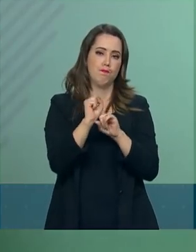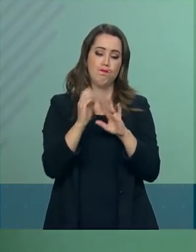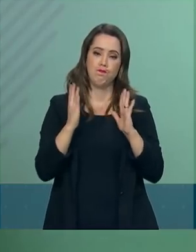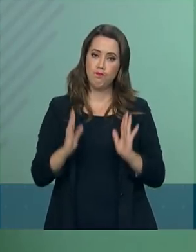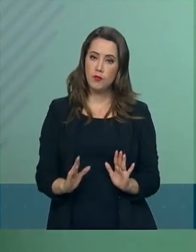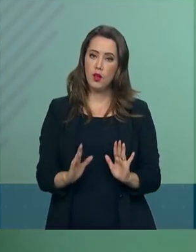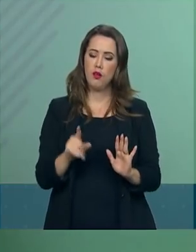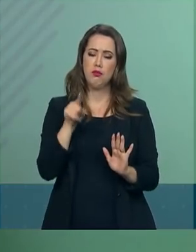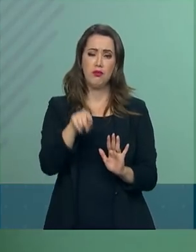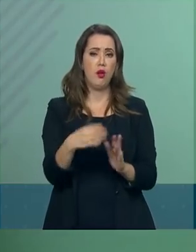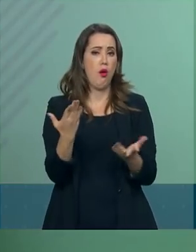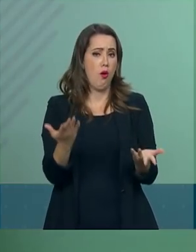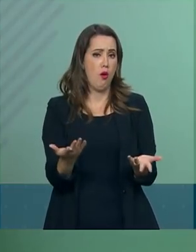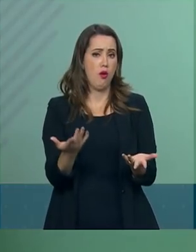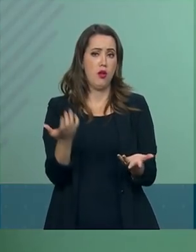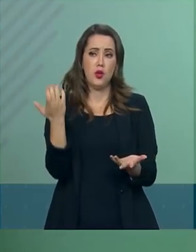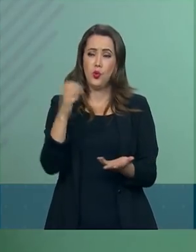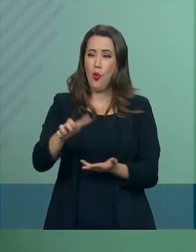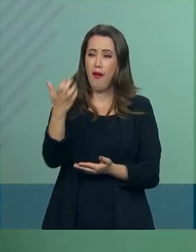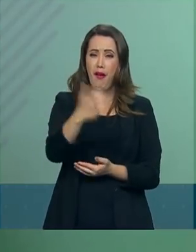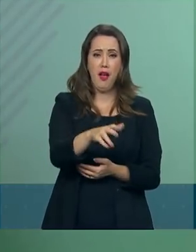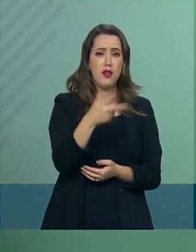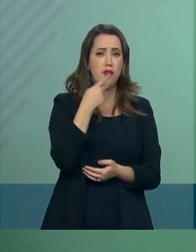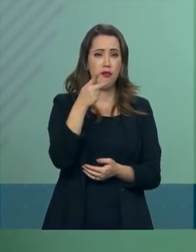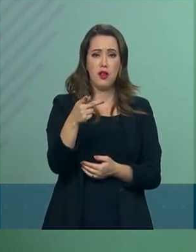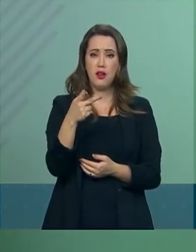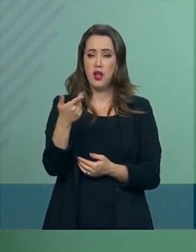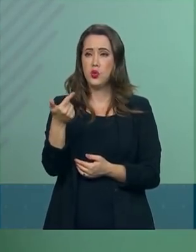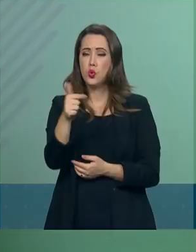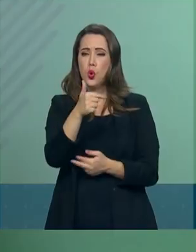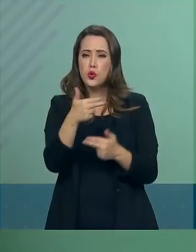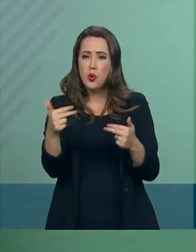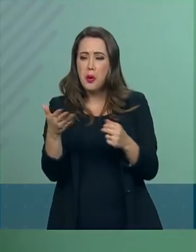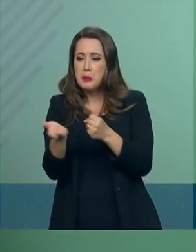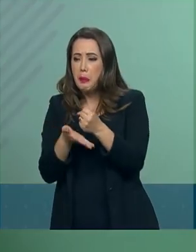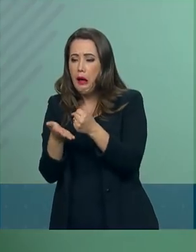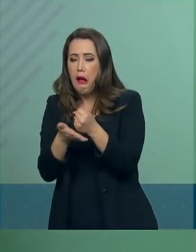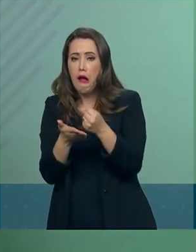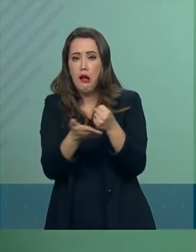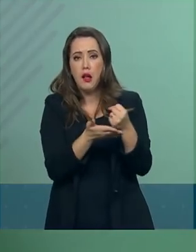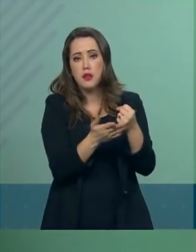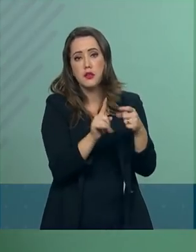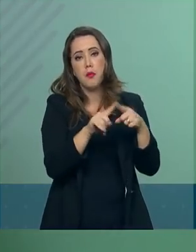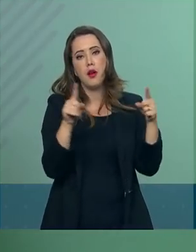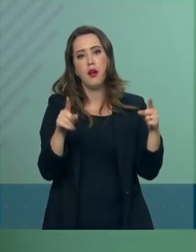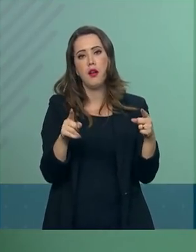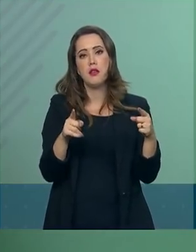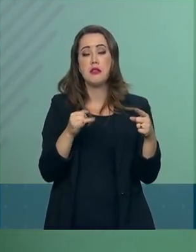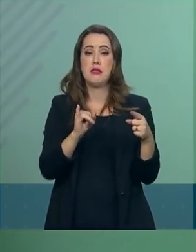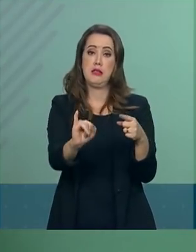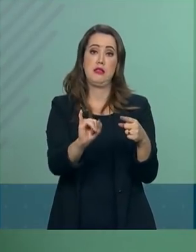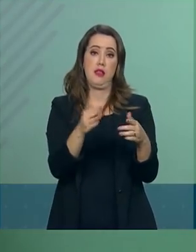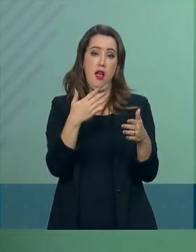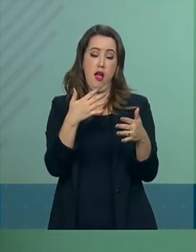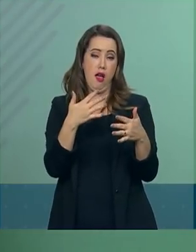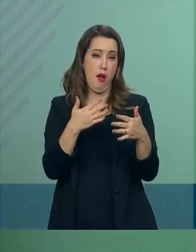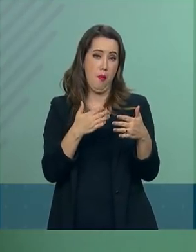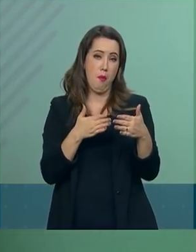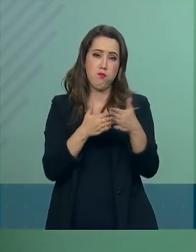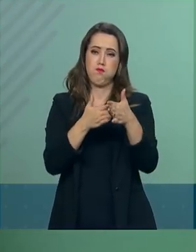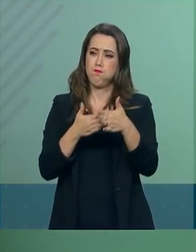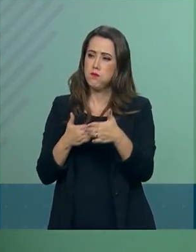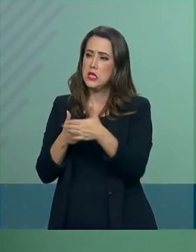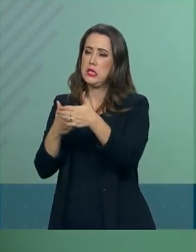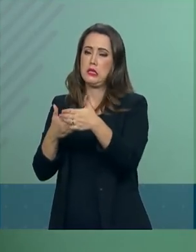Então, as coisas que eu não quero chamá-las de periféricas, no entanto, que possam estar a obstaculizar essa questão